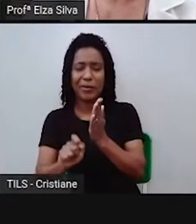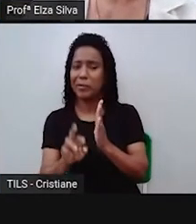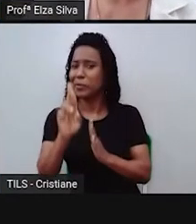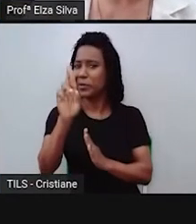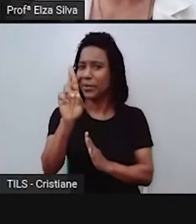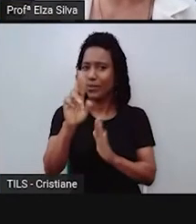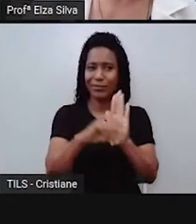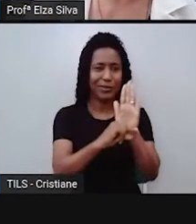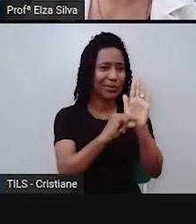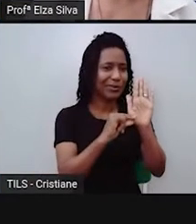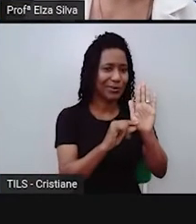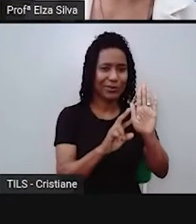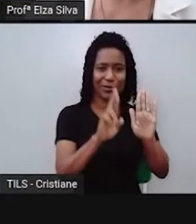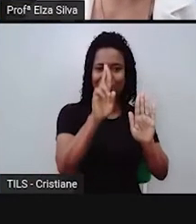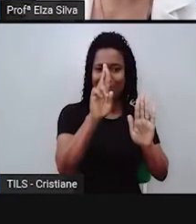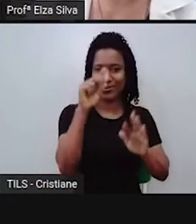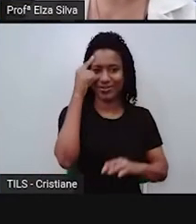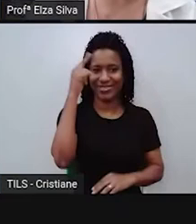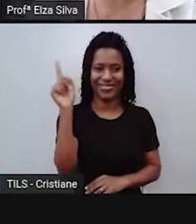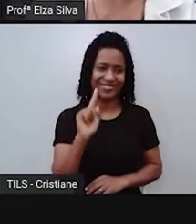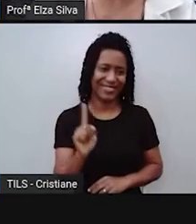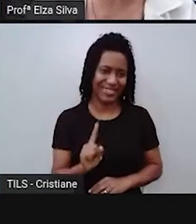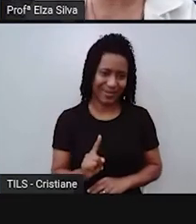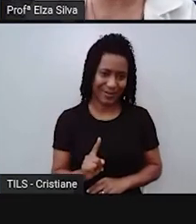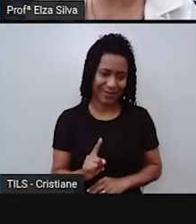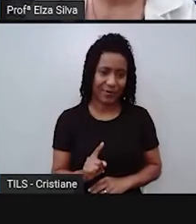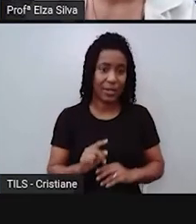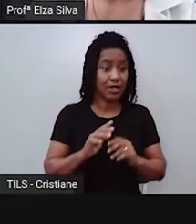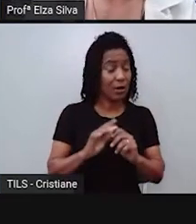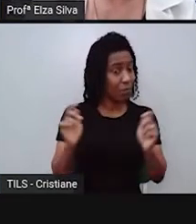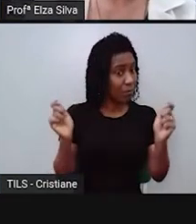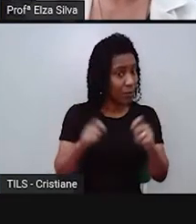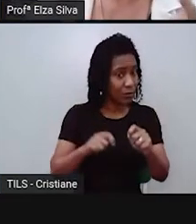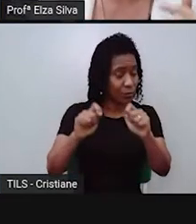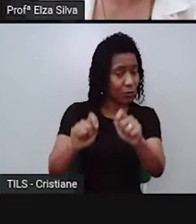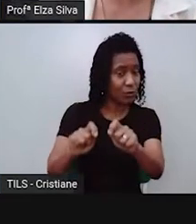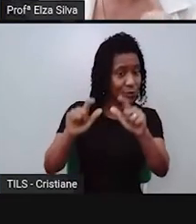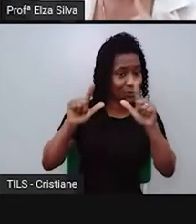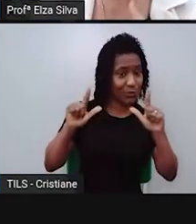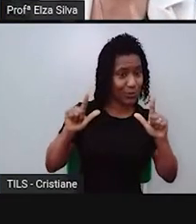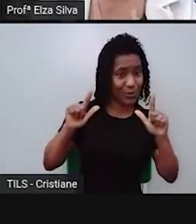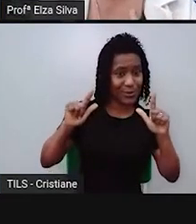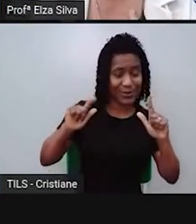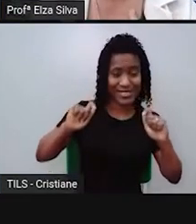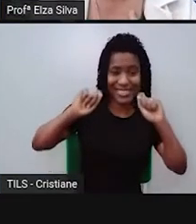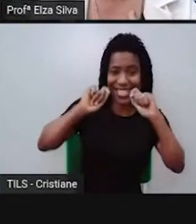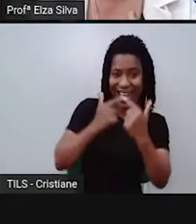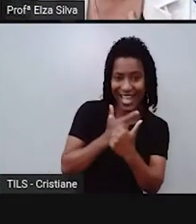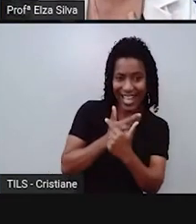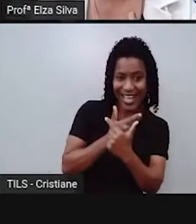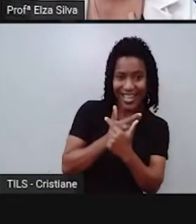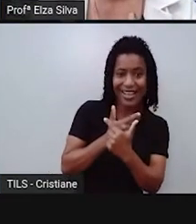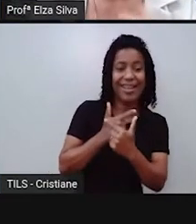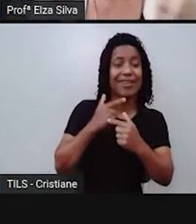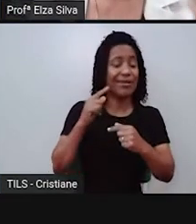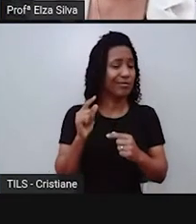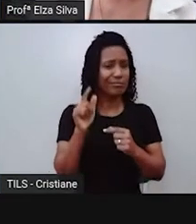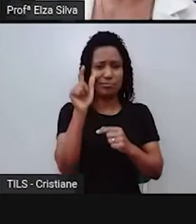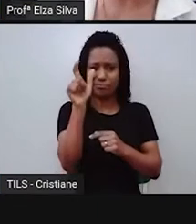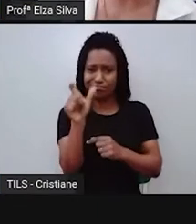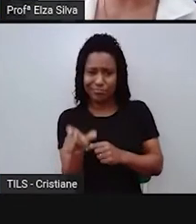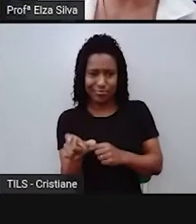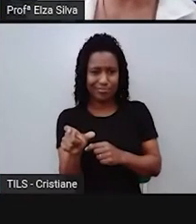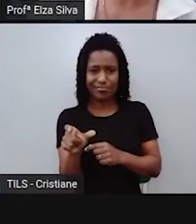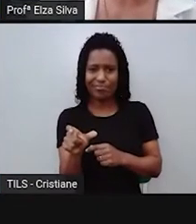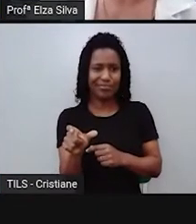pode gerar diferentes sentidos sobre a situação retratada, a depender também do conhecimento de mundo do leitor, além